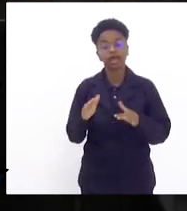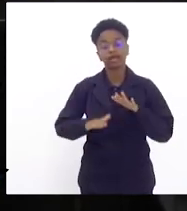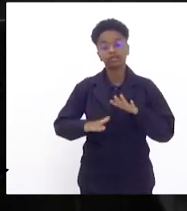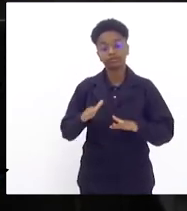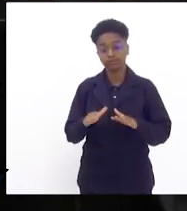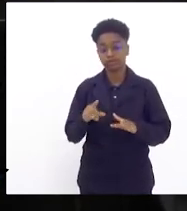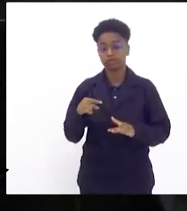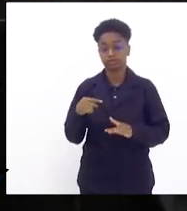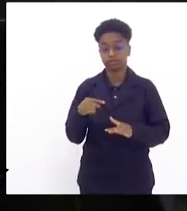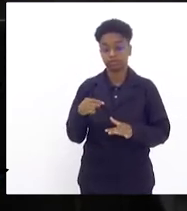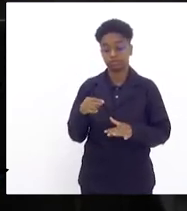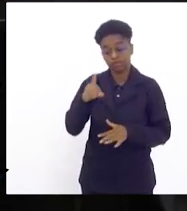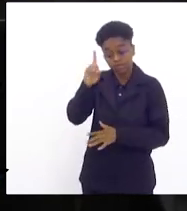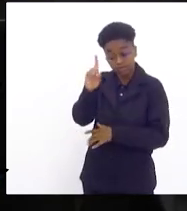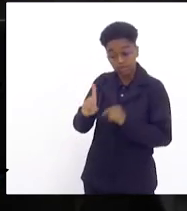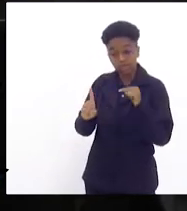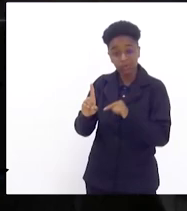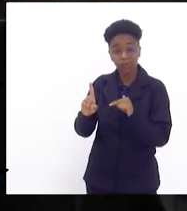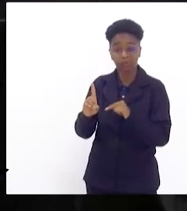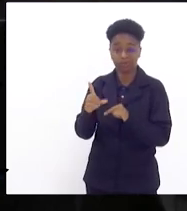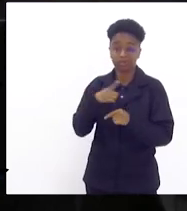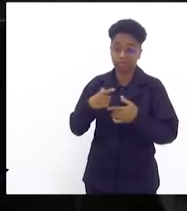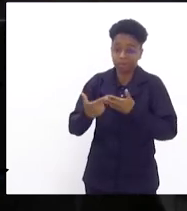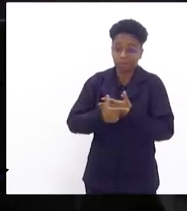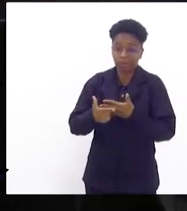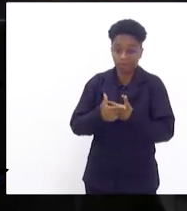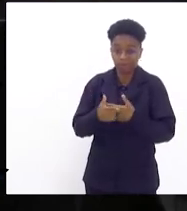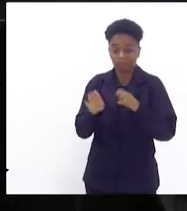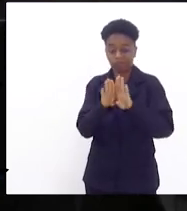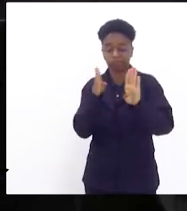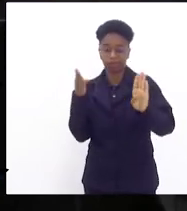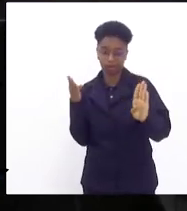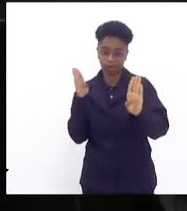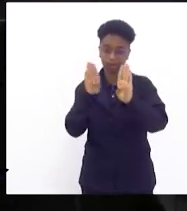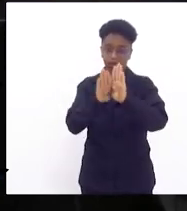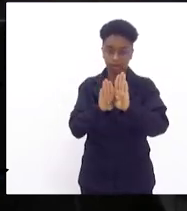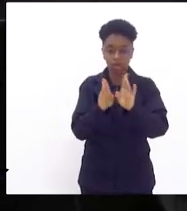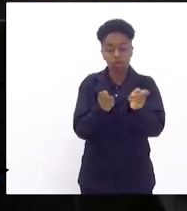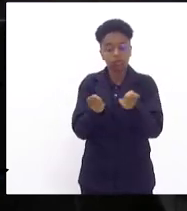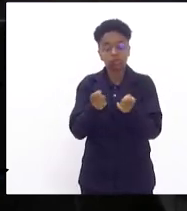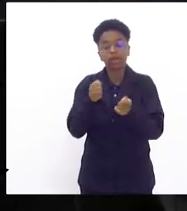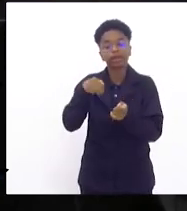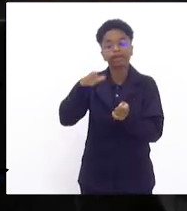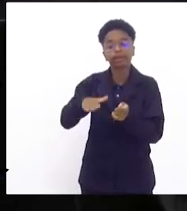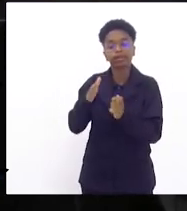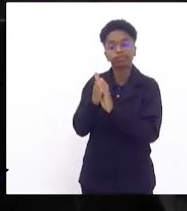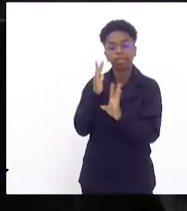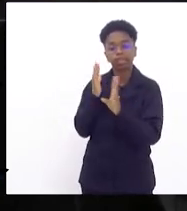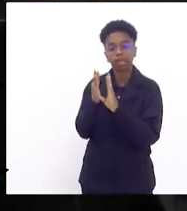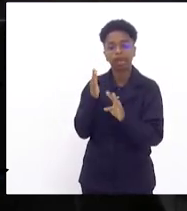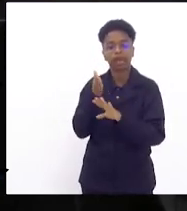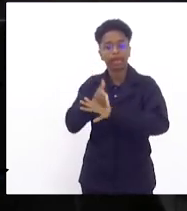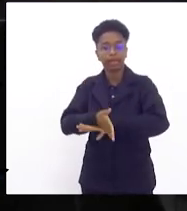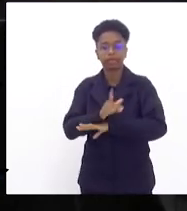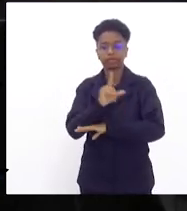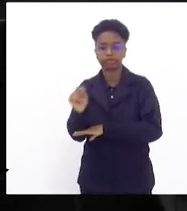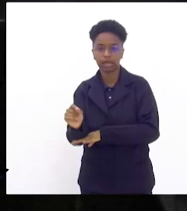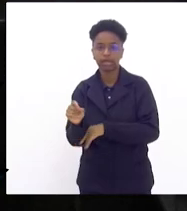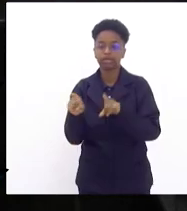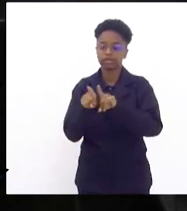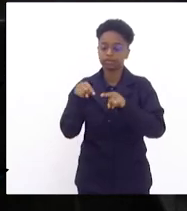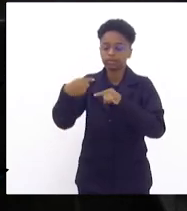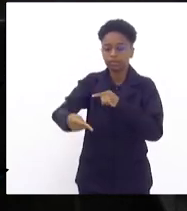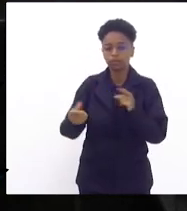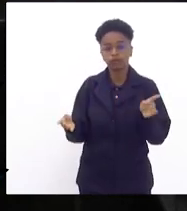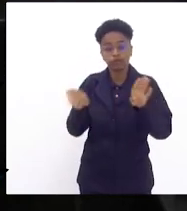às nossas diretoras esse papel de abrir o portão, controlar o fluxo, fechar o portão, e encerrar a